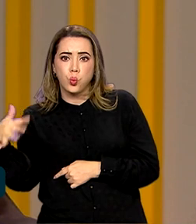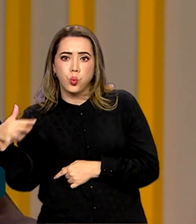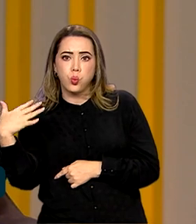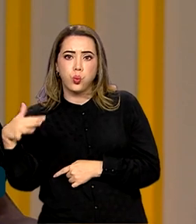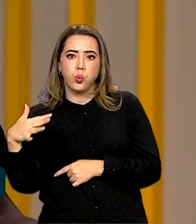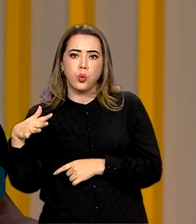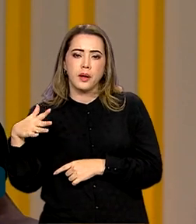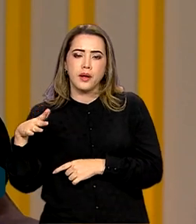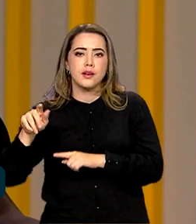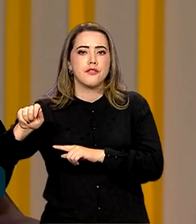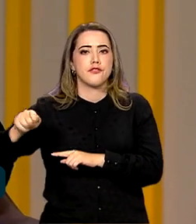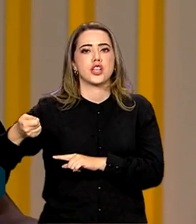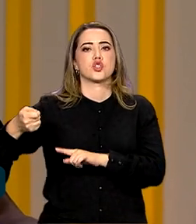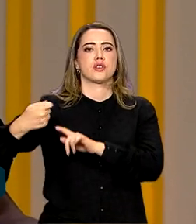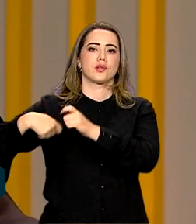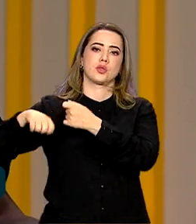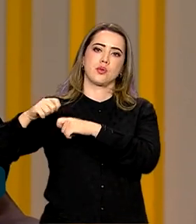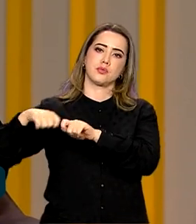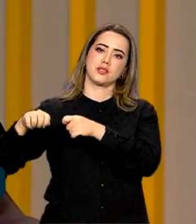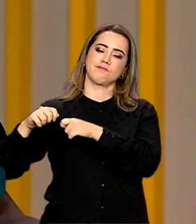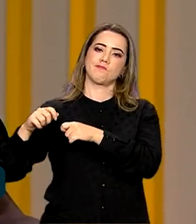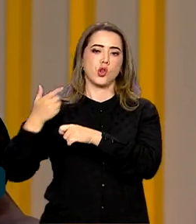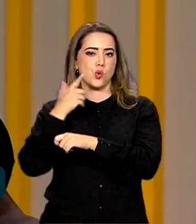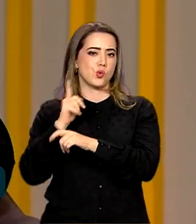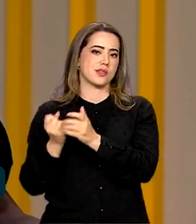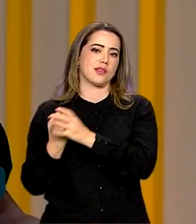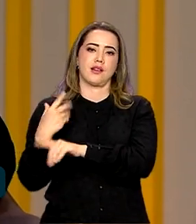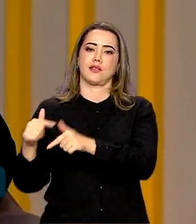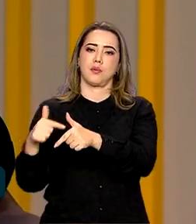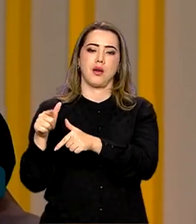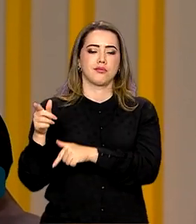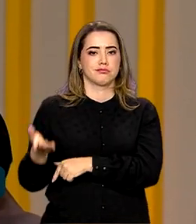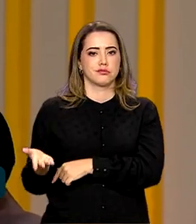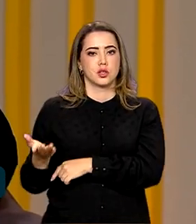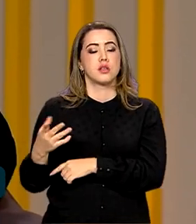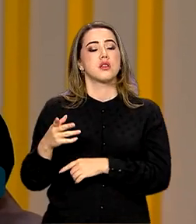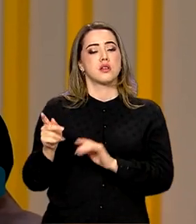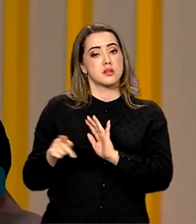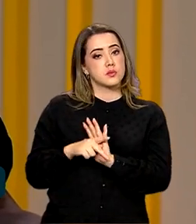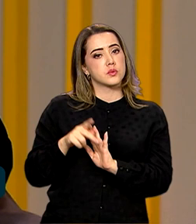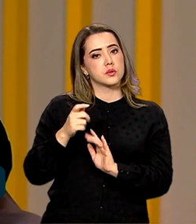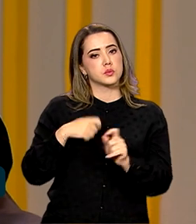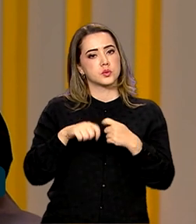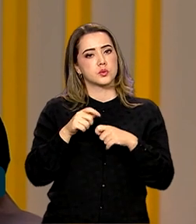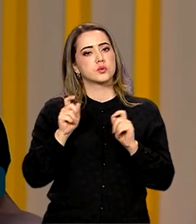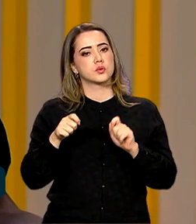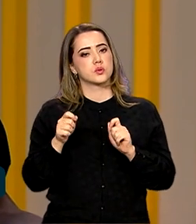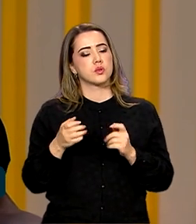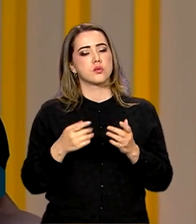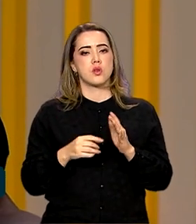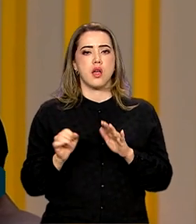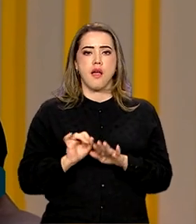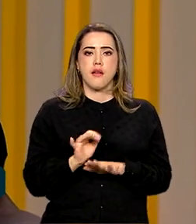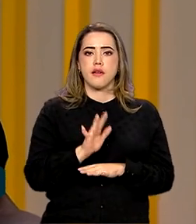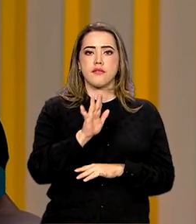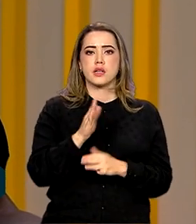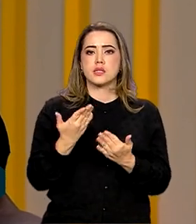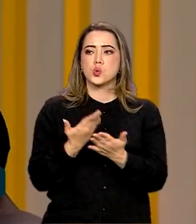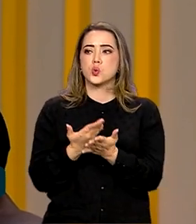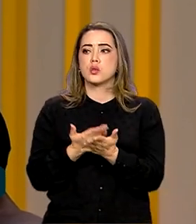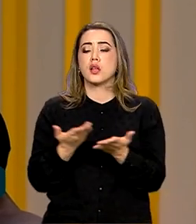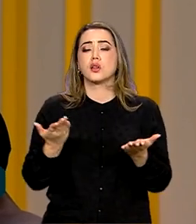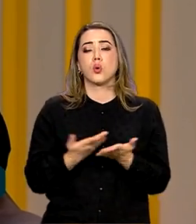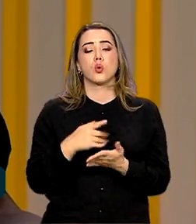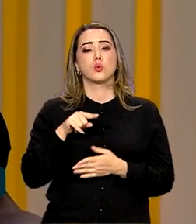trava para o crescimento econômico, para a geração de emprego. E as condições econômicas estão dadas. A inflação anualizada hoje está